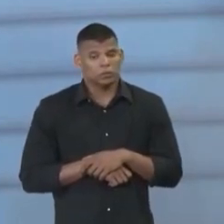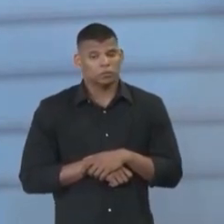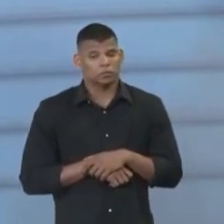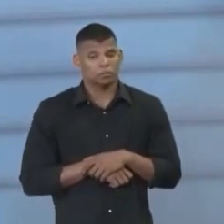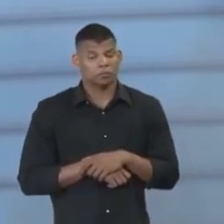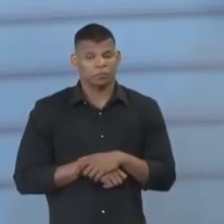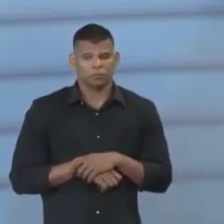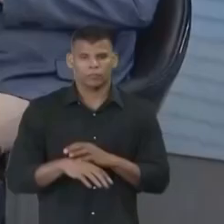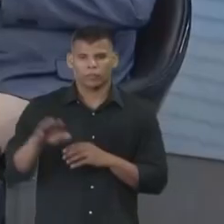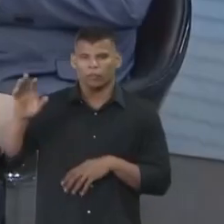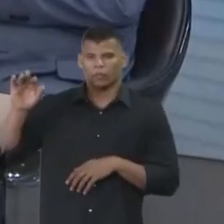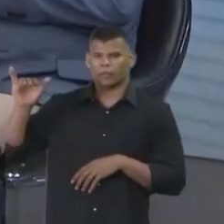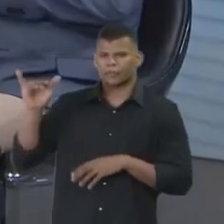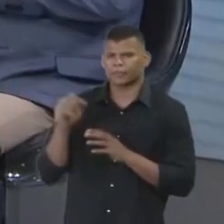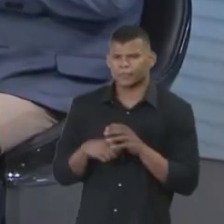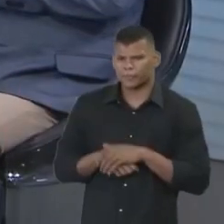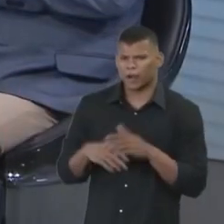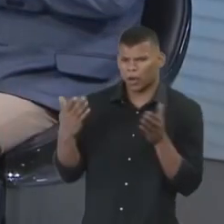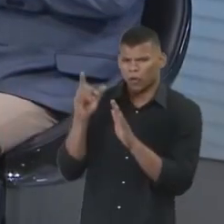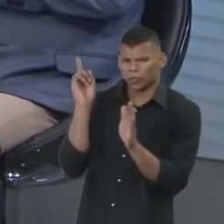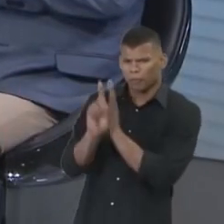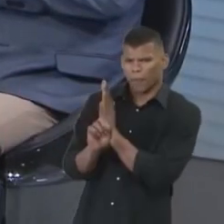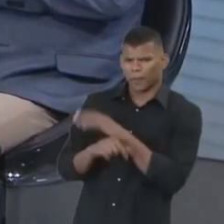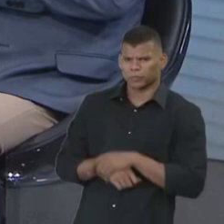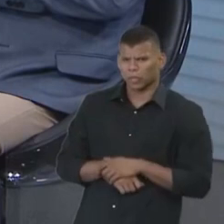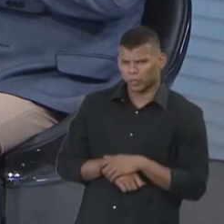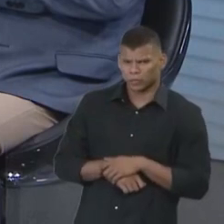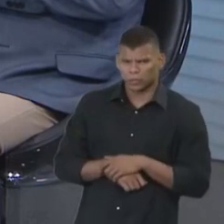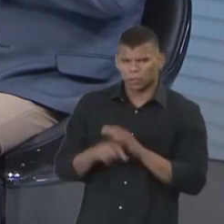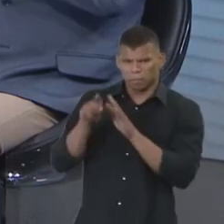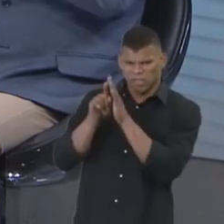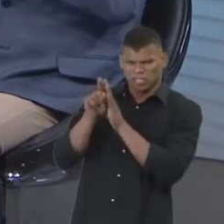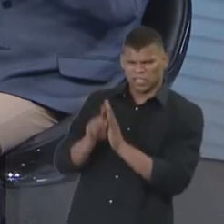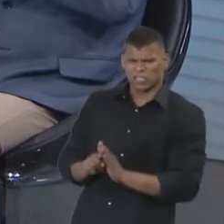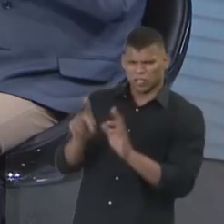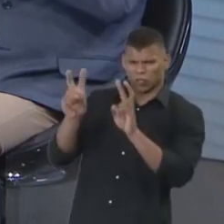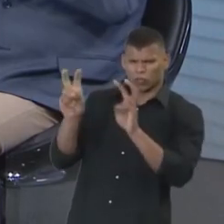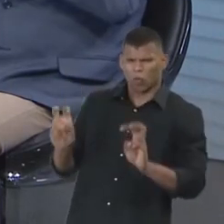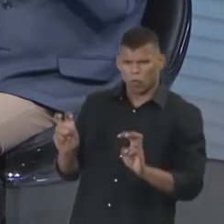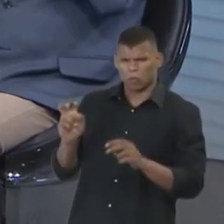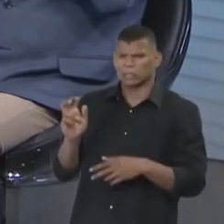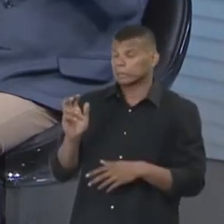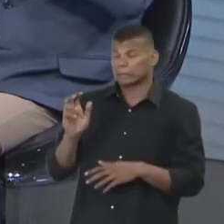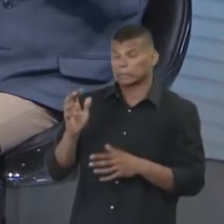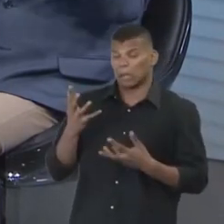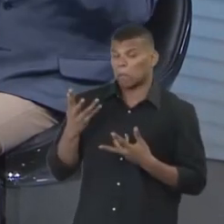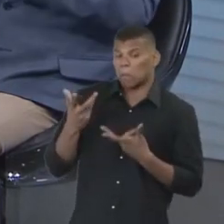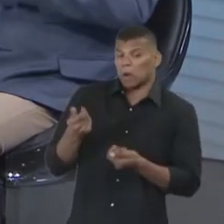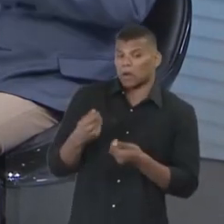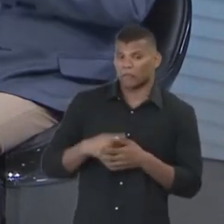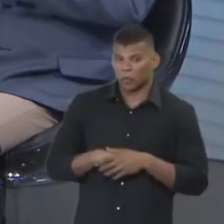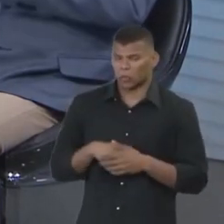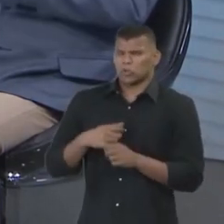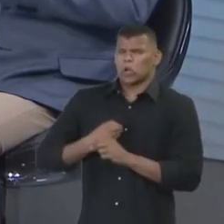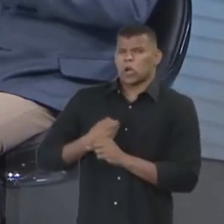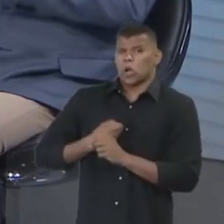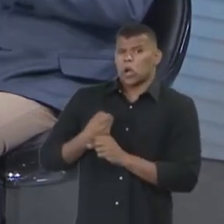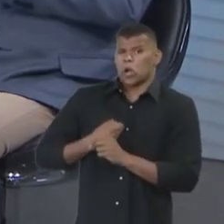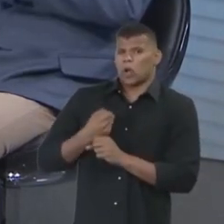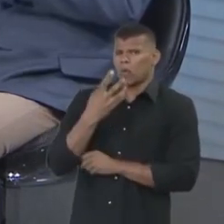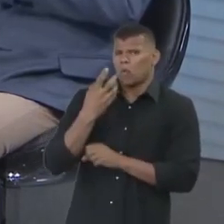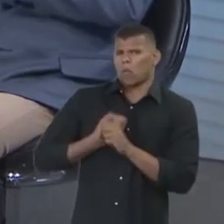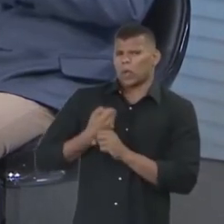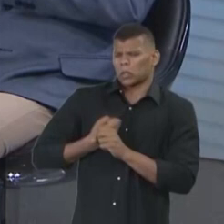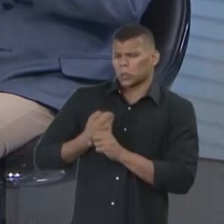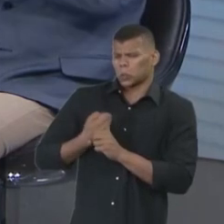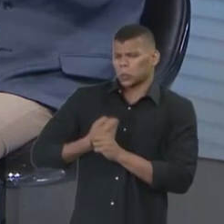Professora Blaine, eu vou lhe fazer uma pergunta pela sua pesquisa, riquíssima, pelo seu trabalho que já vem de anos, a senhora